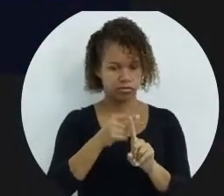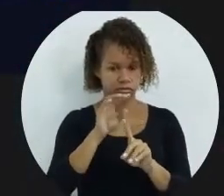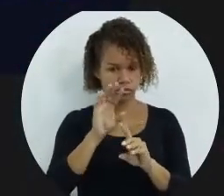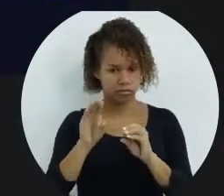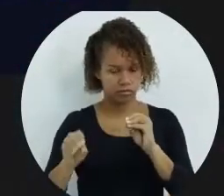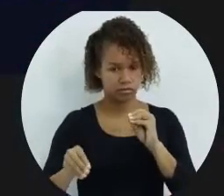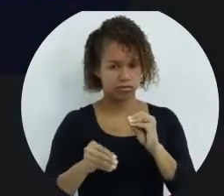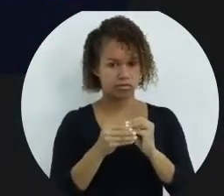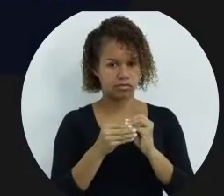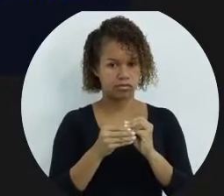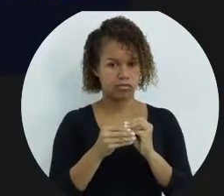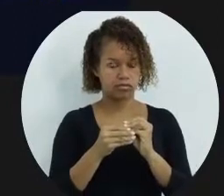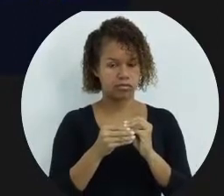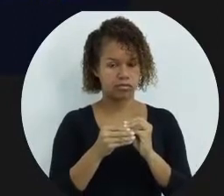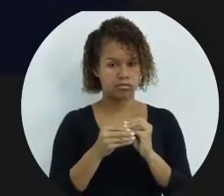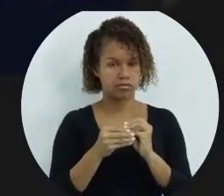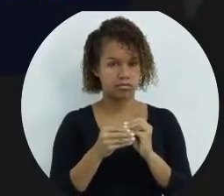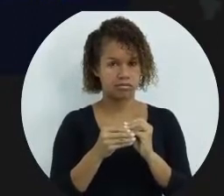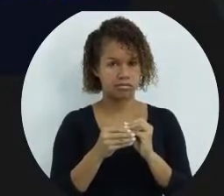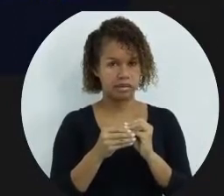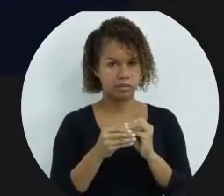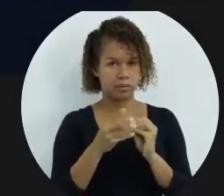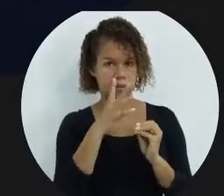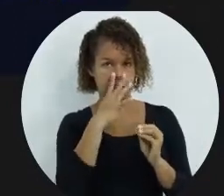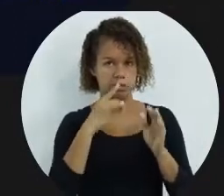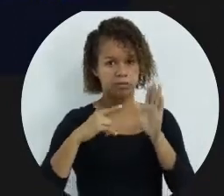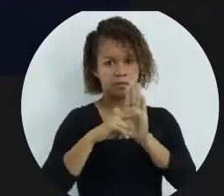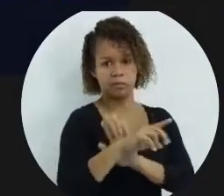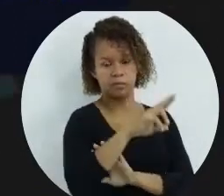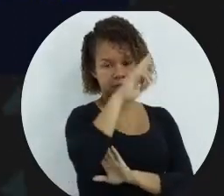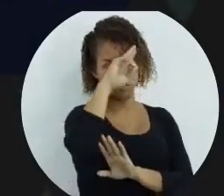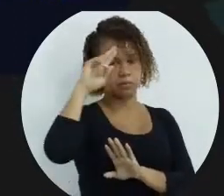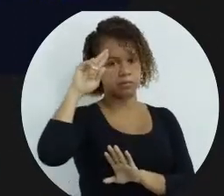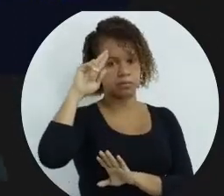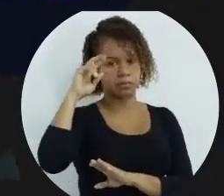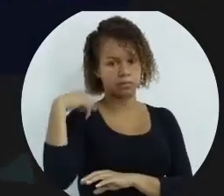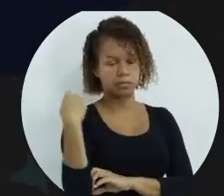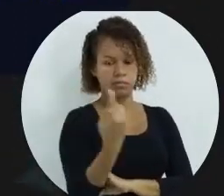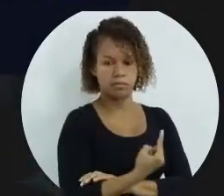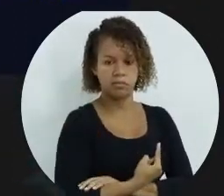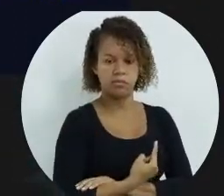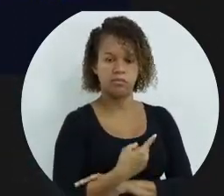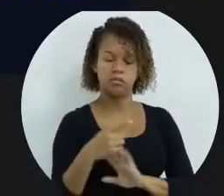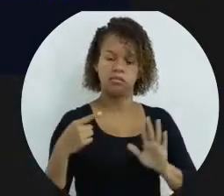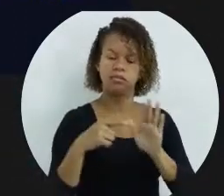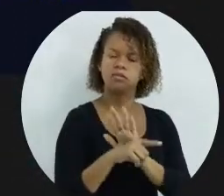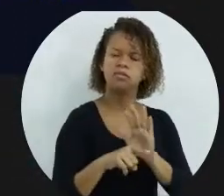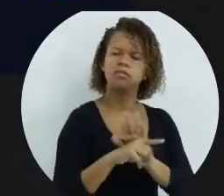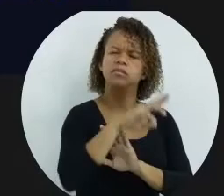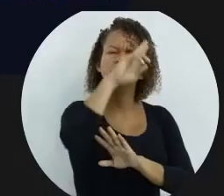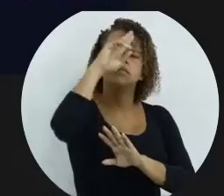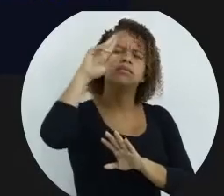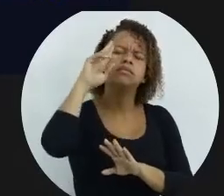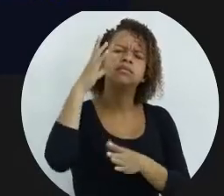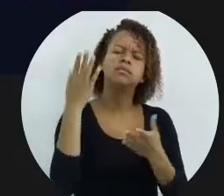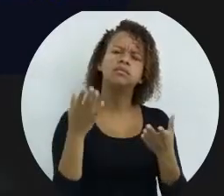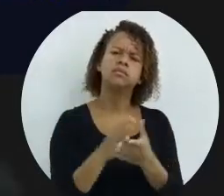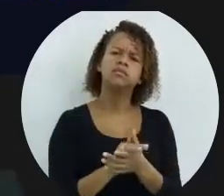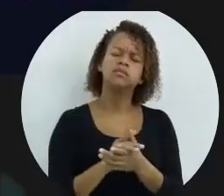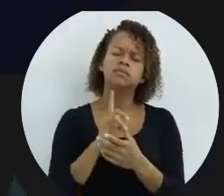atribuído com o valor de uma pergunta para o usuário. Então, a gente pergunta ao usuário, nesse